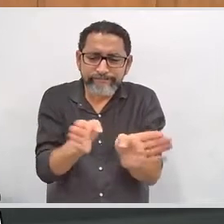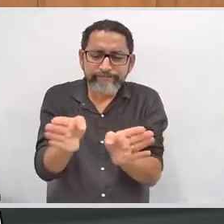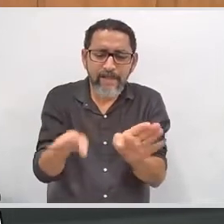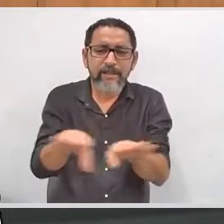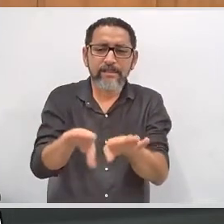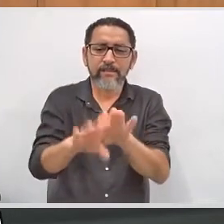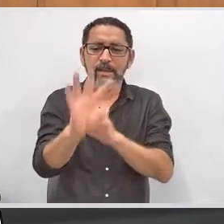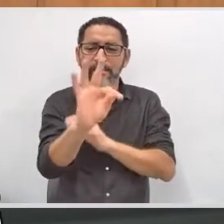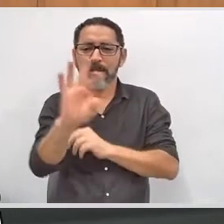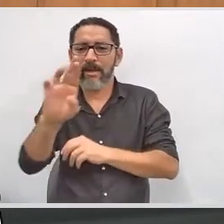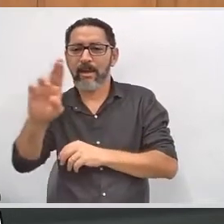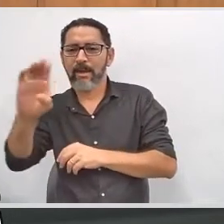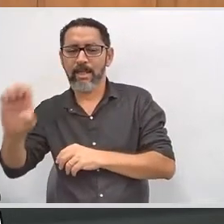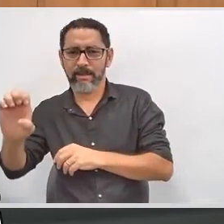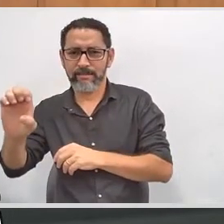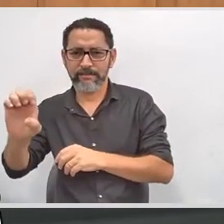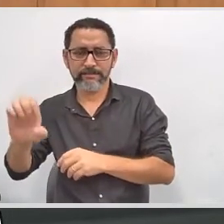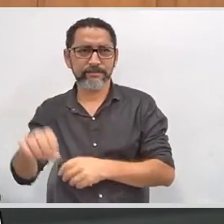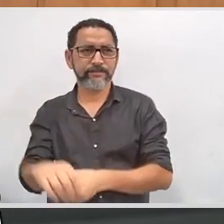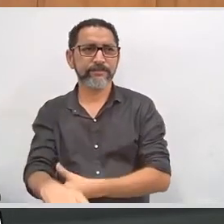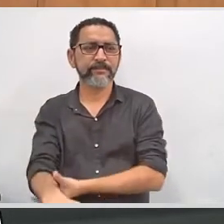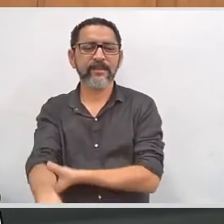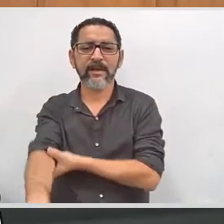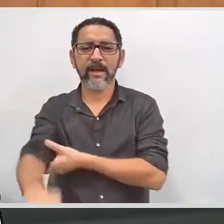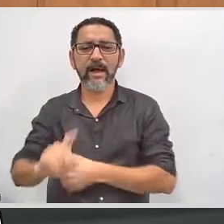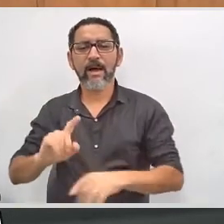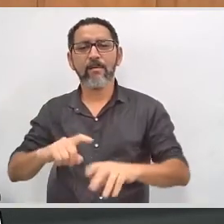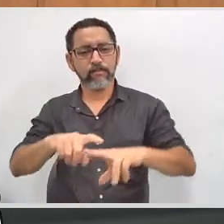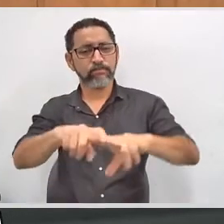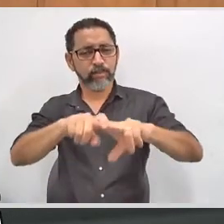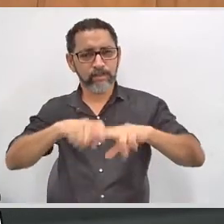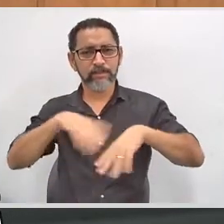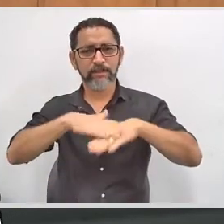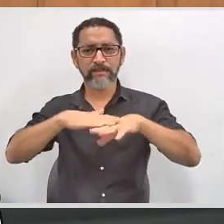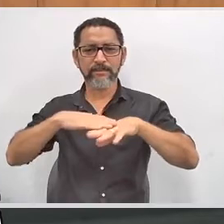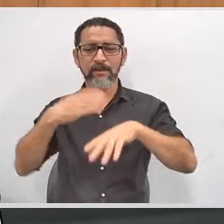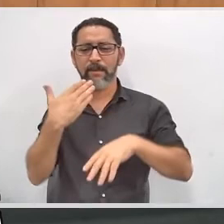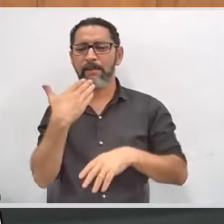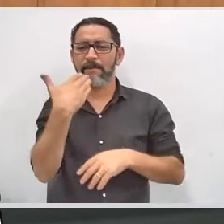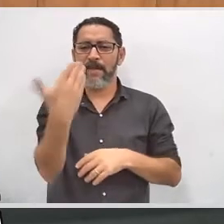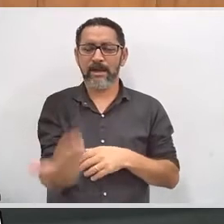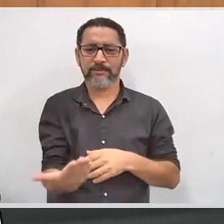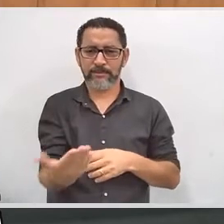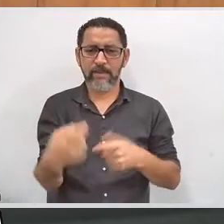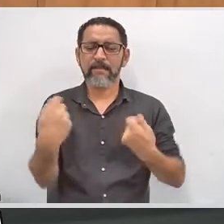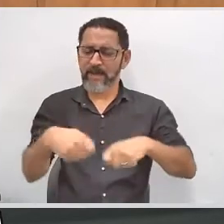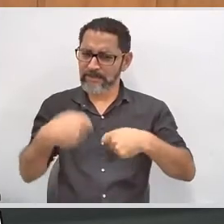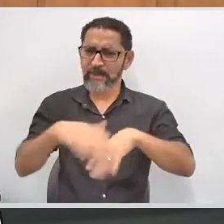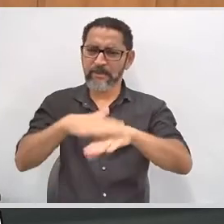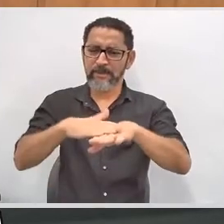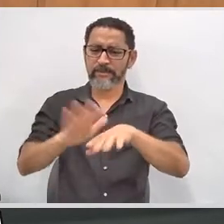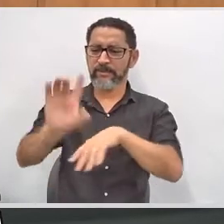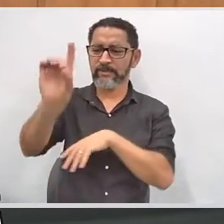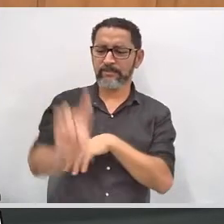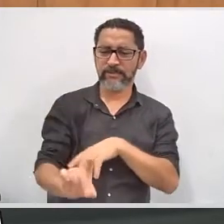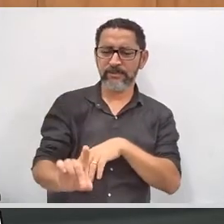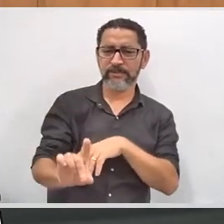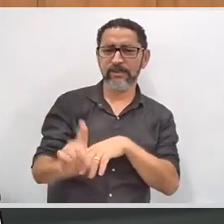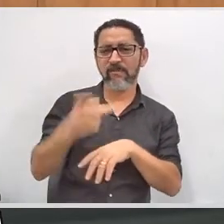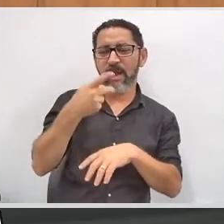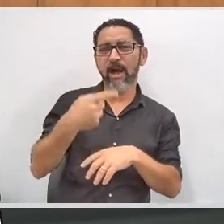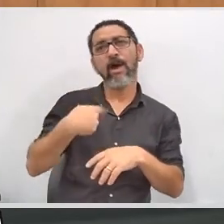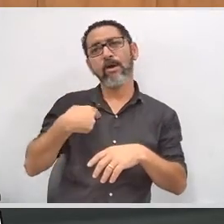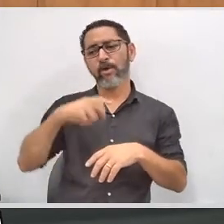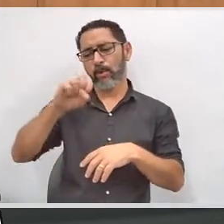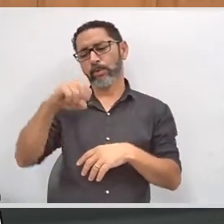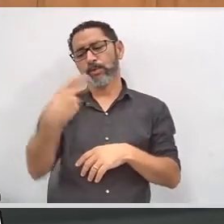institucionais do TRE. Então, nós pedimos para que as pessoas se manifestem nesse sentido. conclamo,